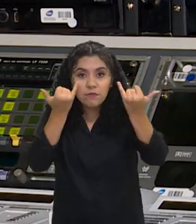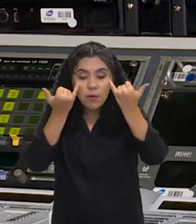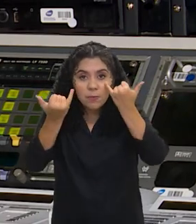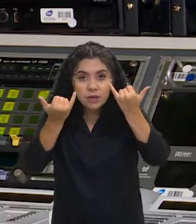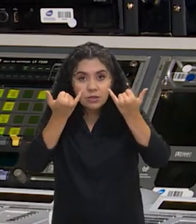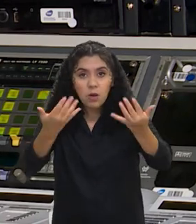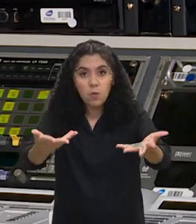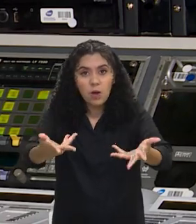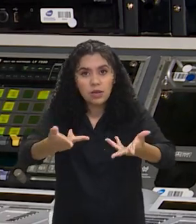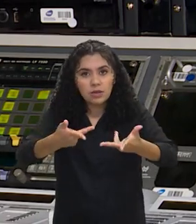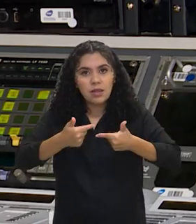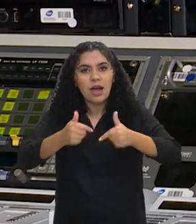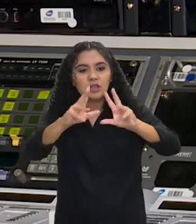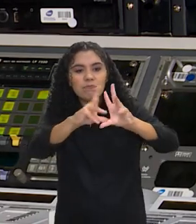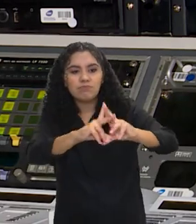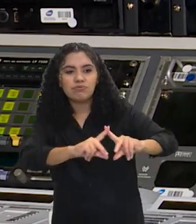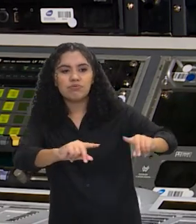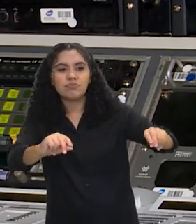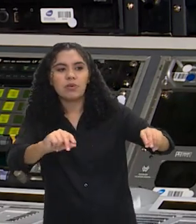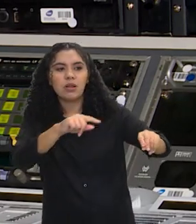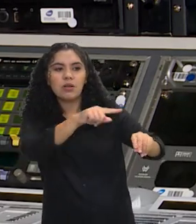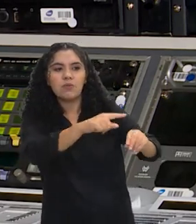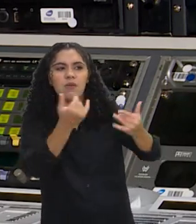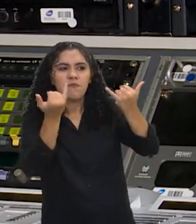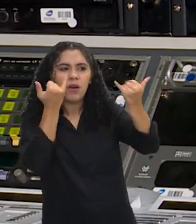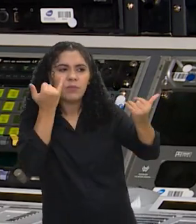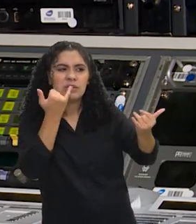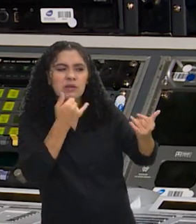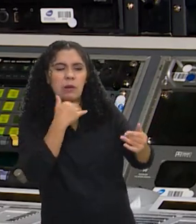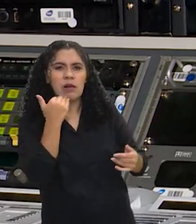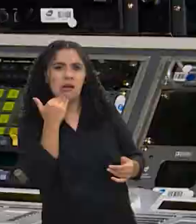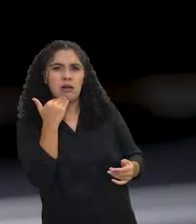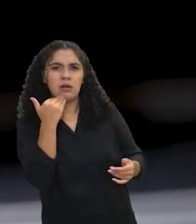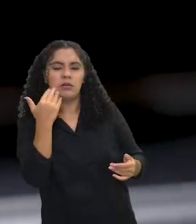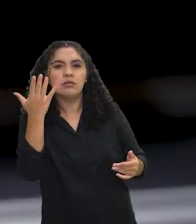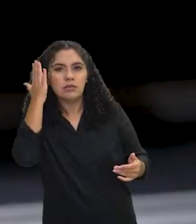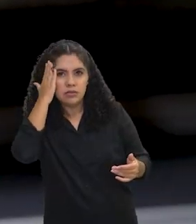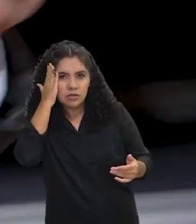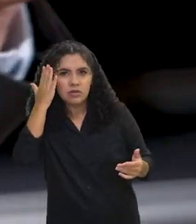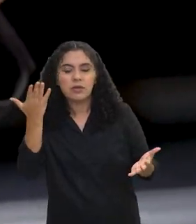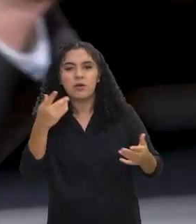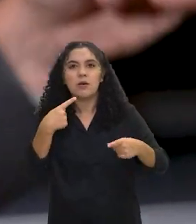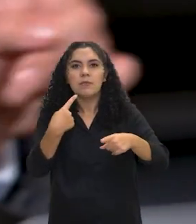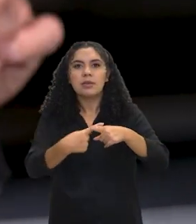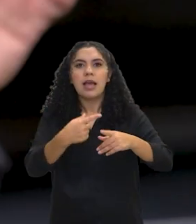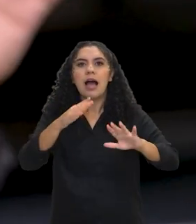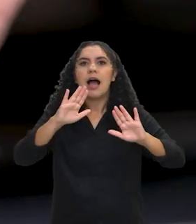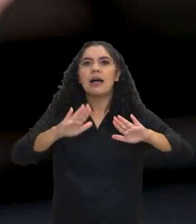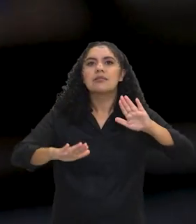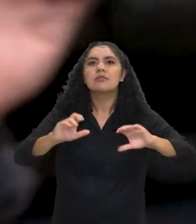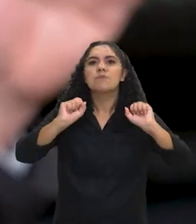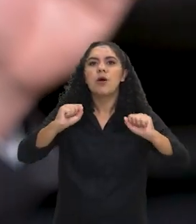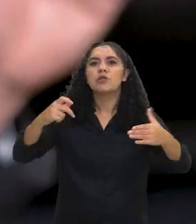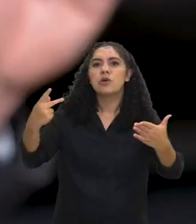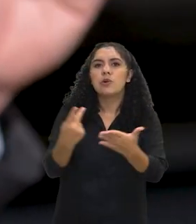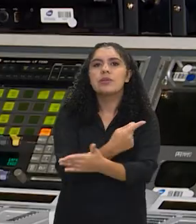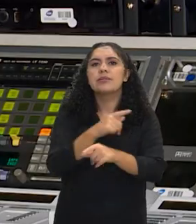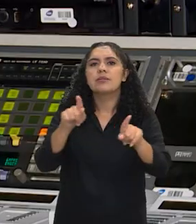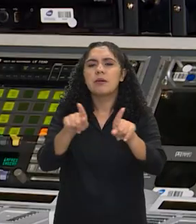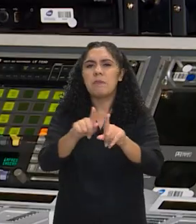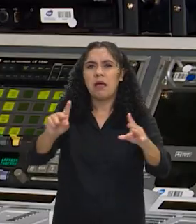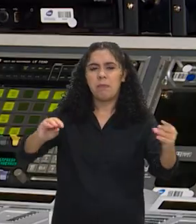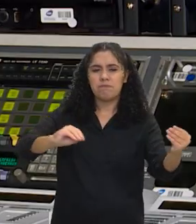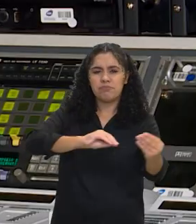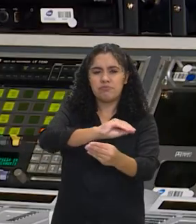desinformação sem informação de qualidade. Dá para dizer que basta a informação de qualidade? Não, porque às vezes ela se perde no meio da mentirada,